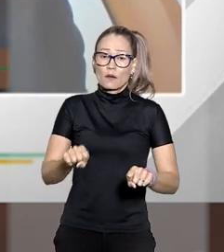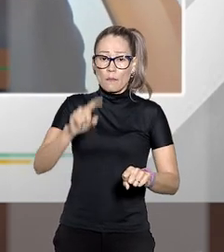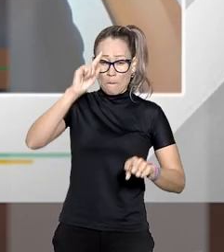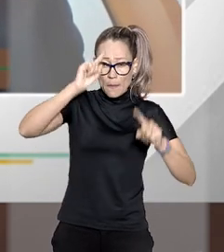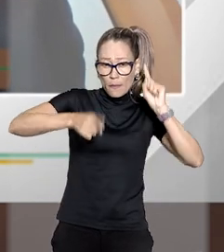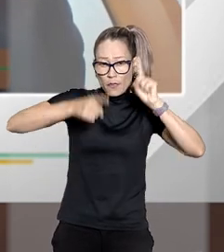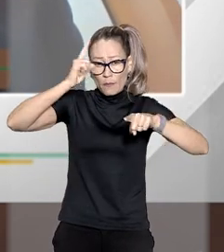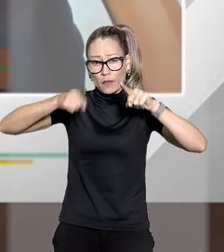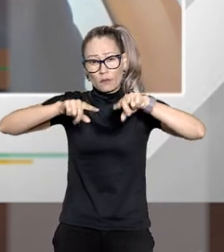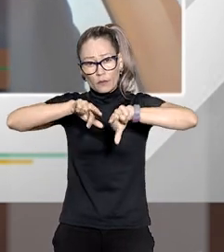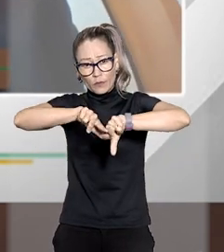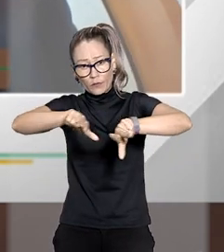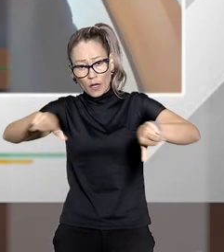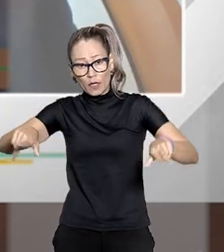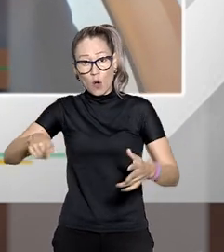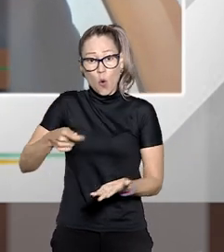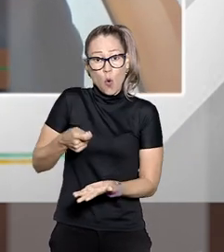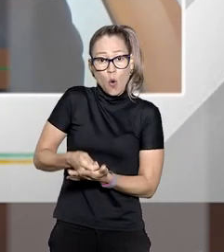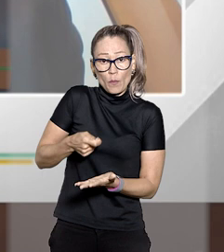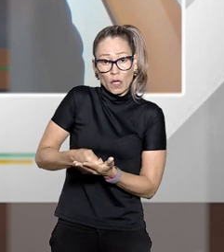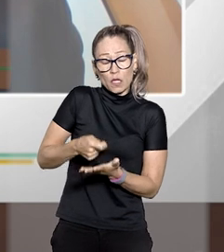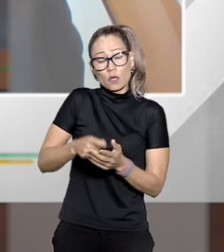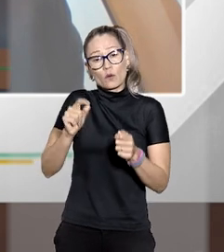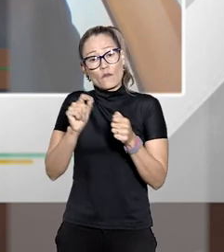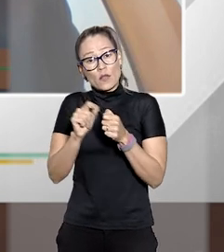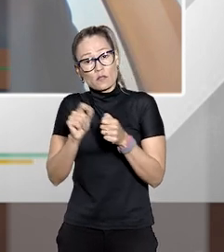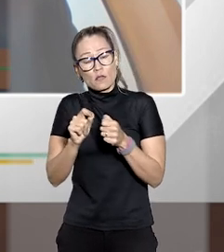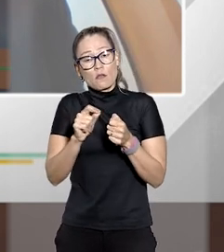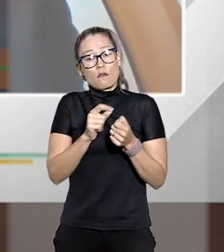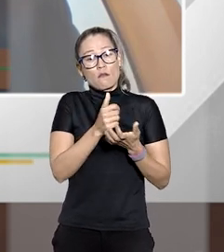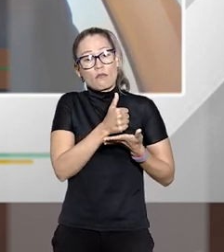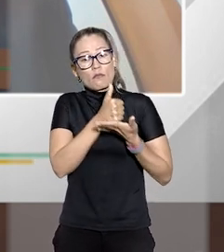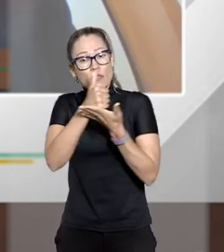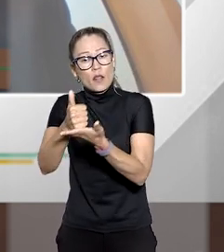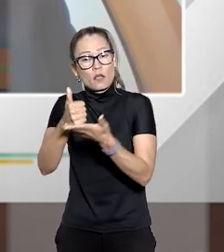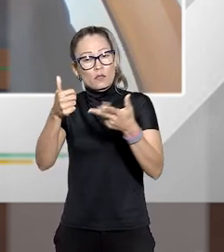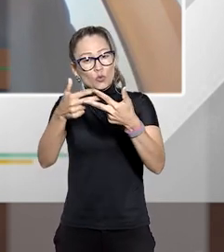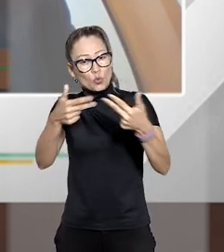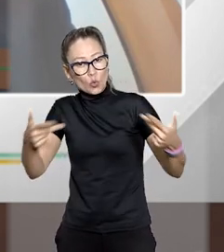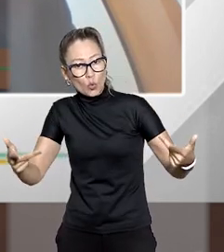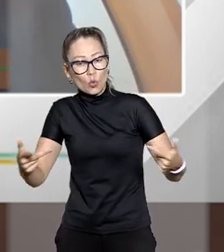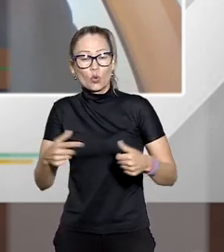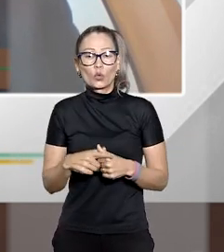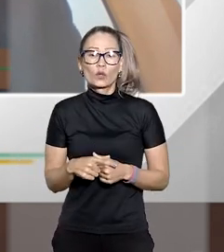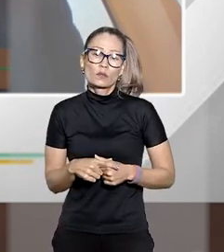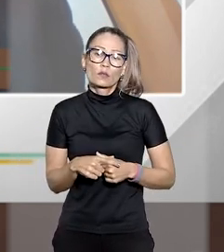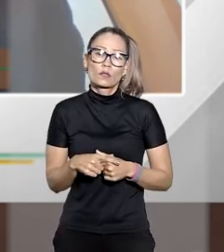natureza mandamental em relação às obrigações de fazer entrega de coisa